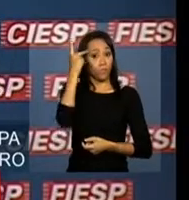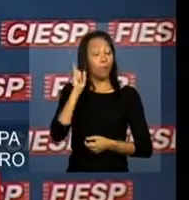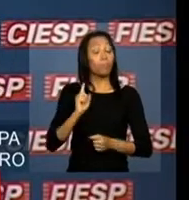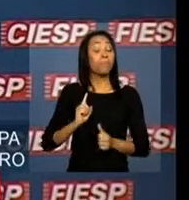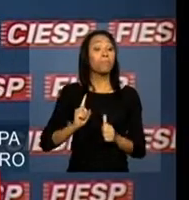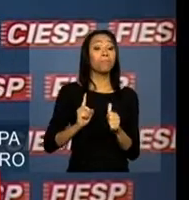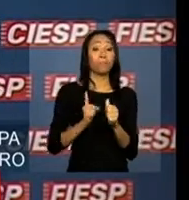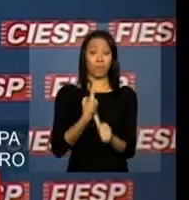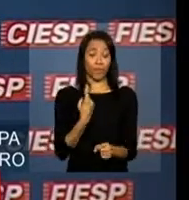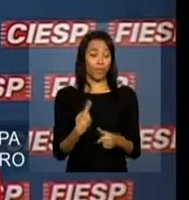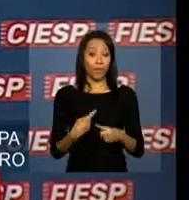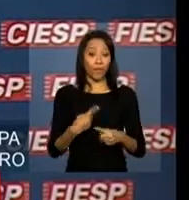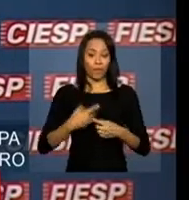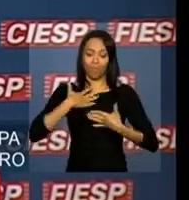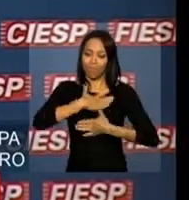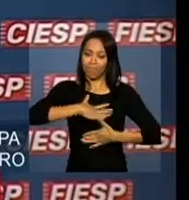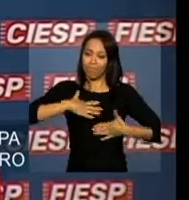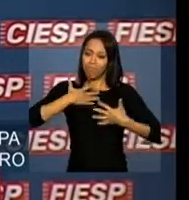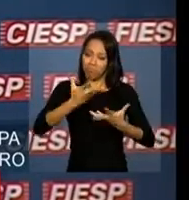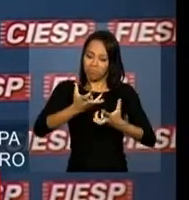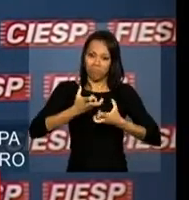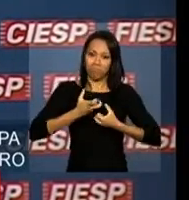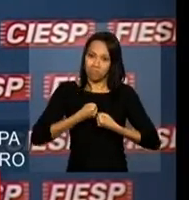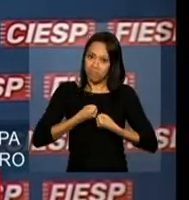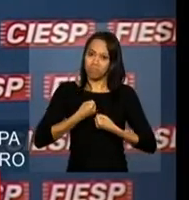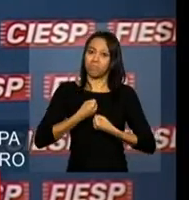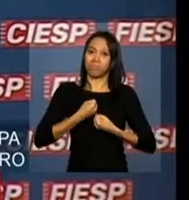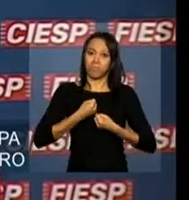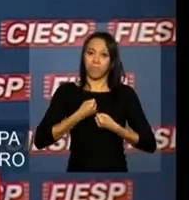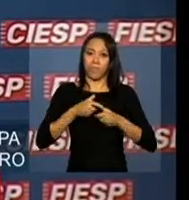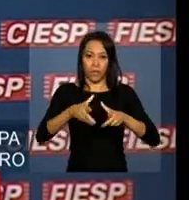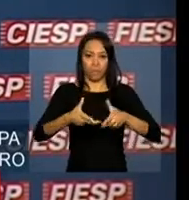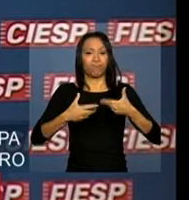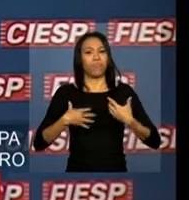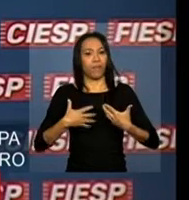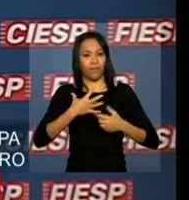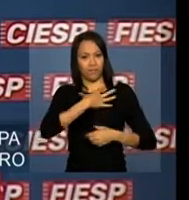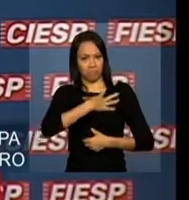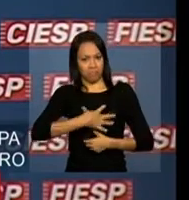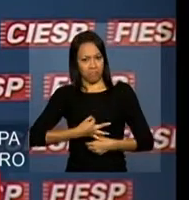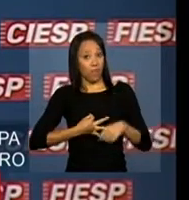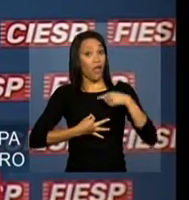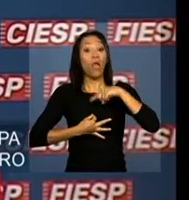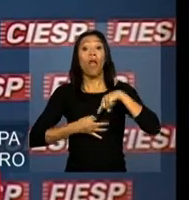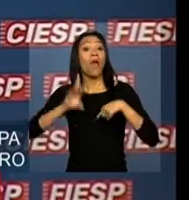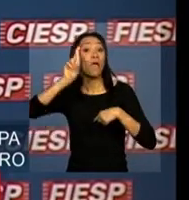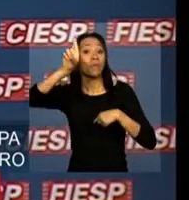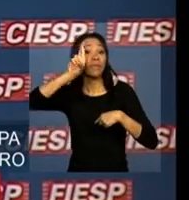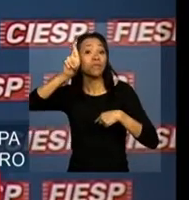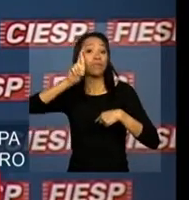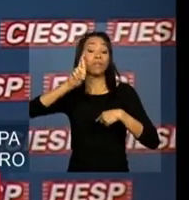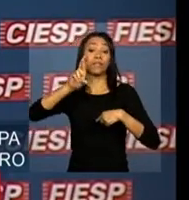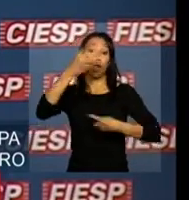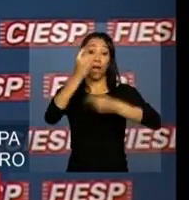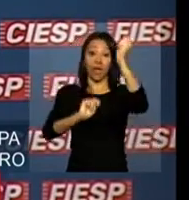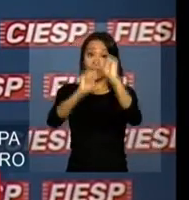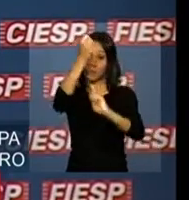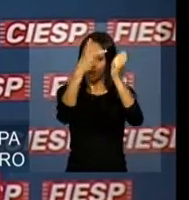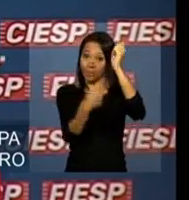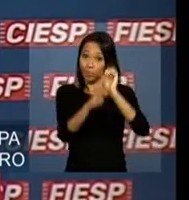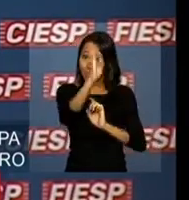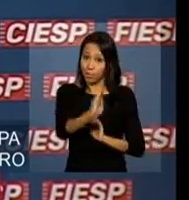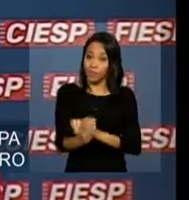porque é uma grande medalha representando a indústria brasileira e segundo